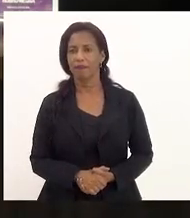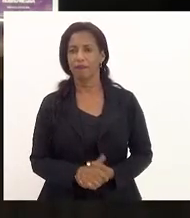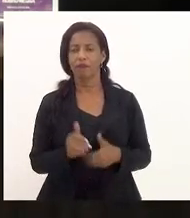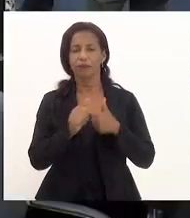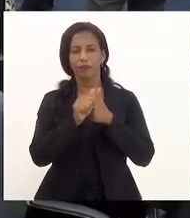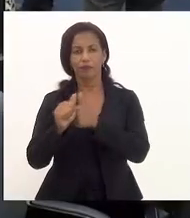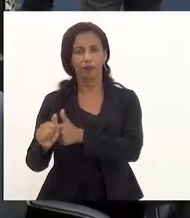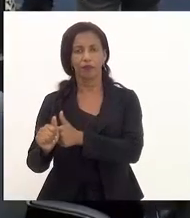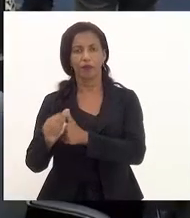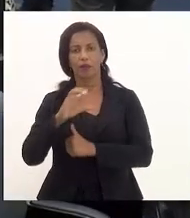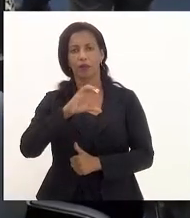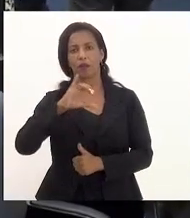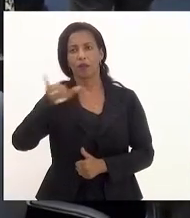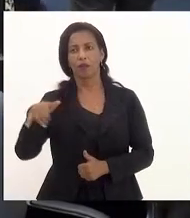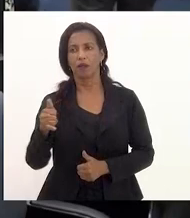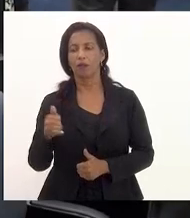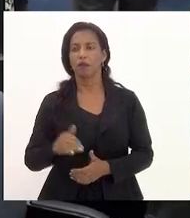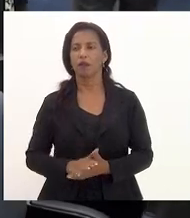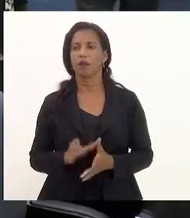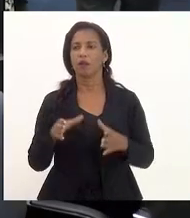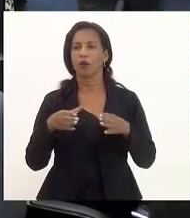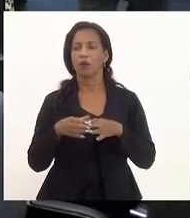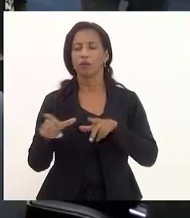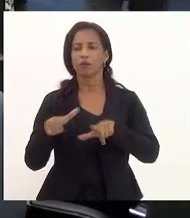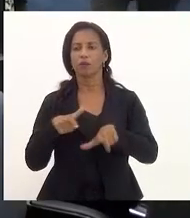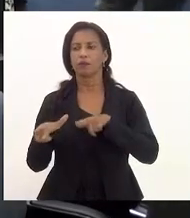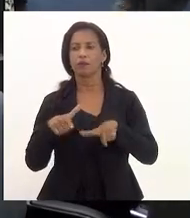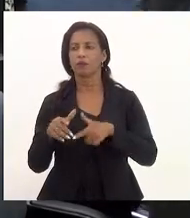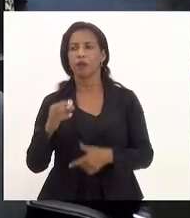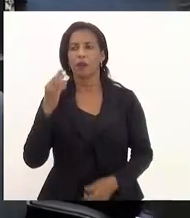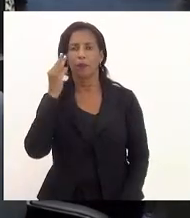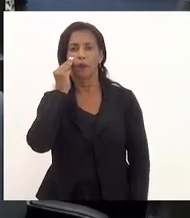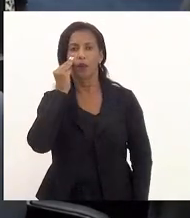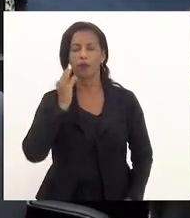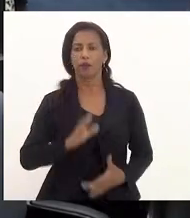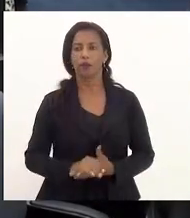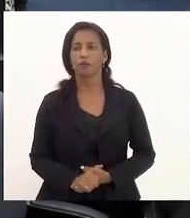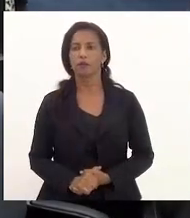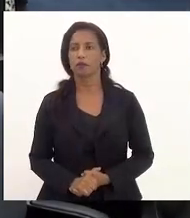Acompanho a CCJ. Pela Comissão de Trabalho, deputada Mônica.